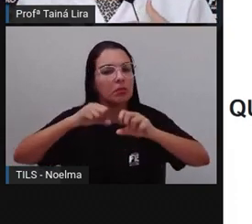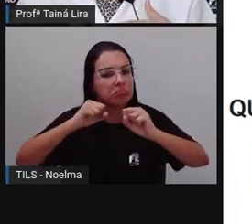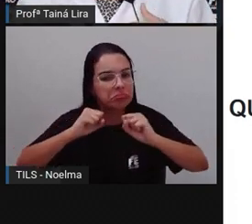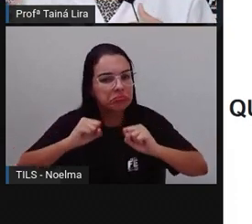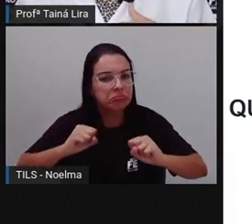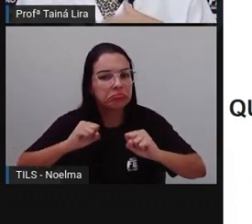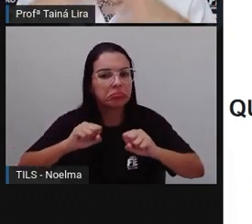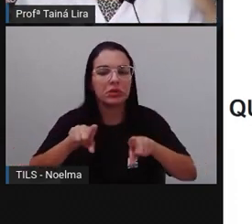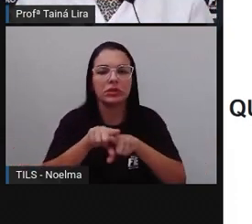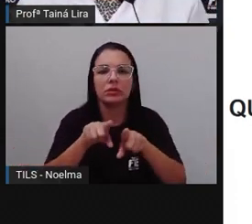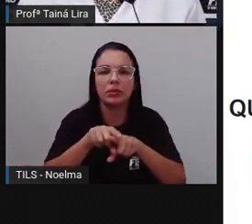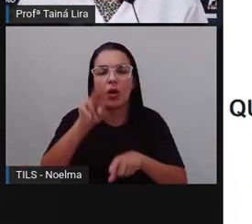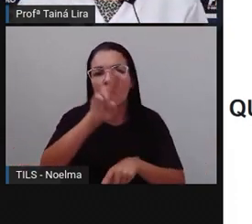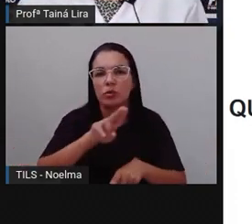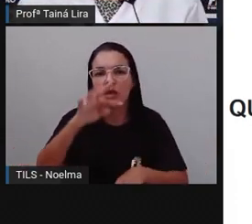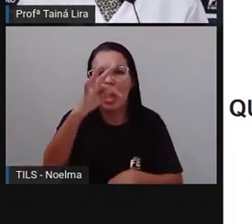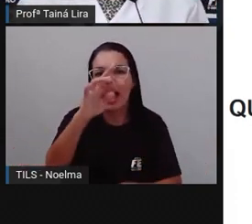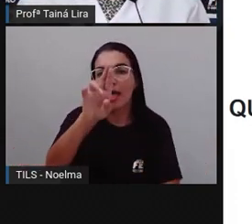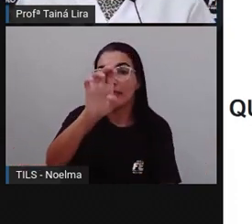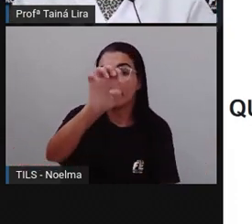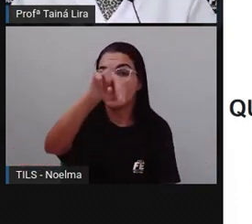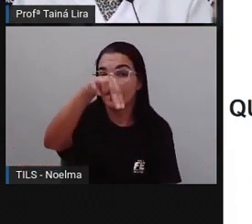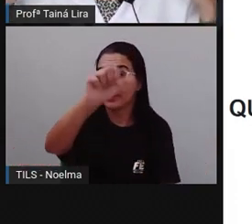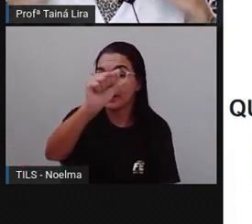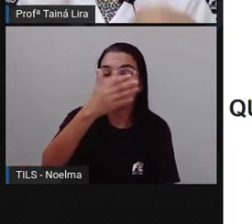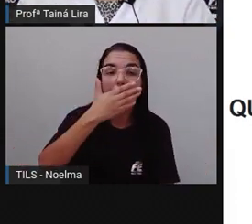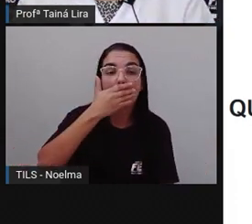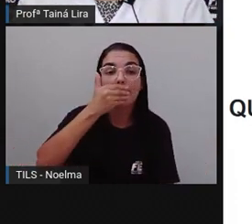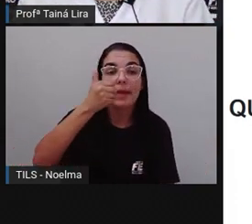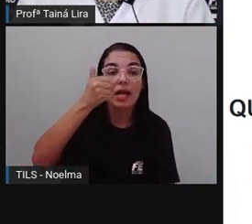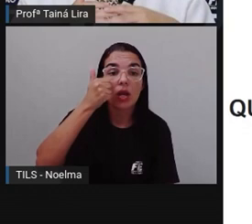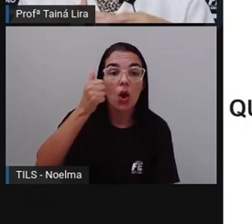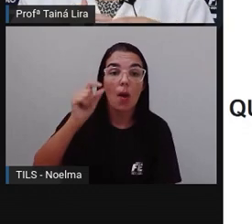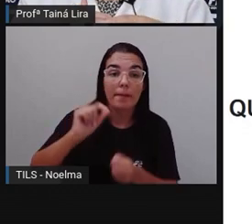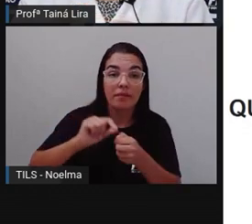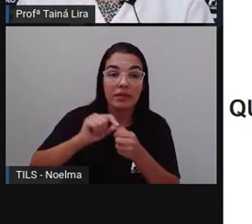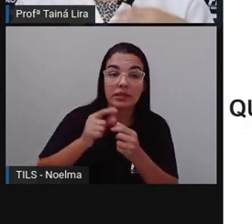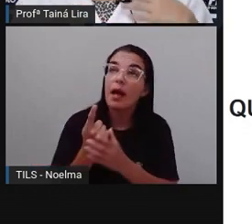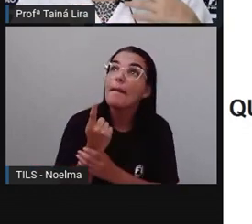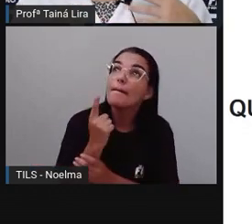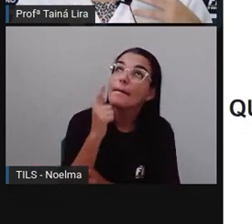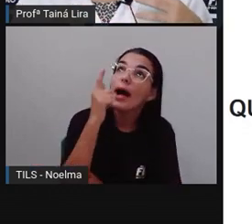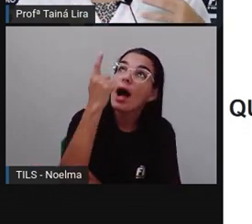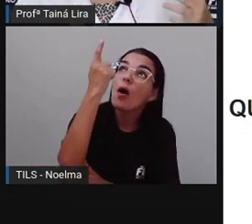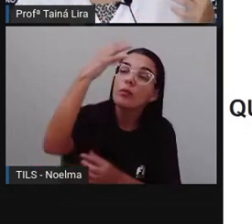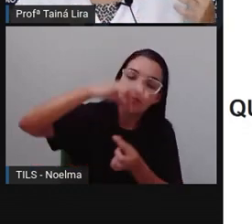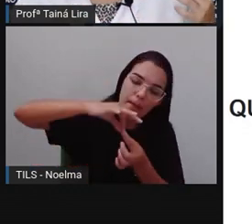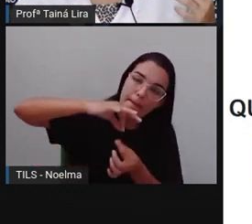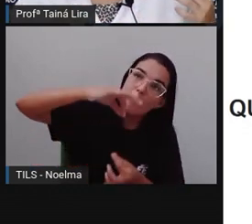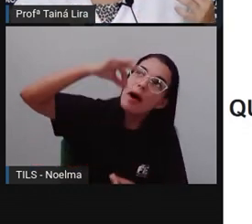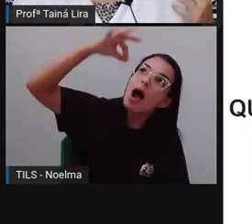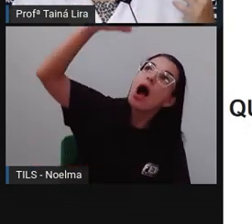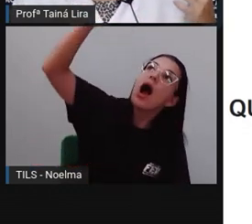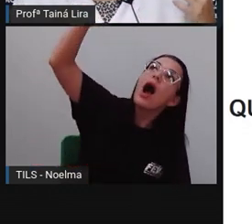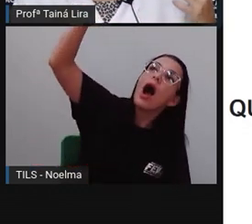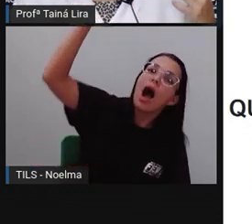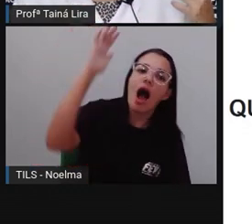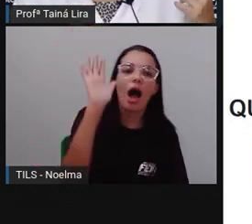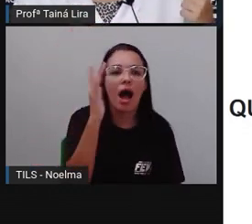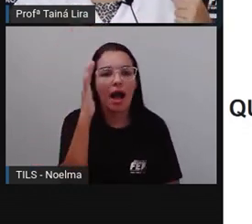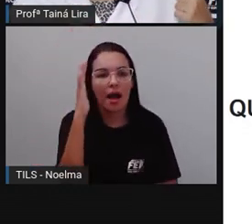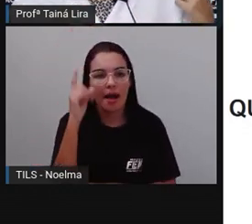Seria aí o objeto mais adequado, Para estar medindo, Principalmente quando são plantas, Ó,